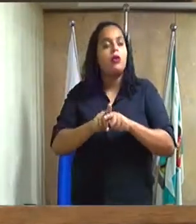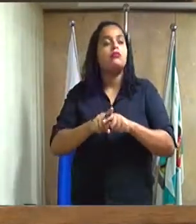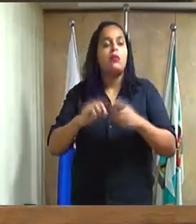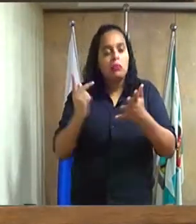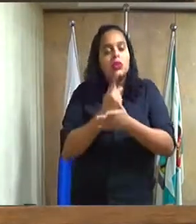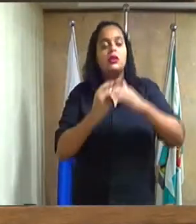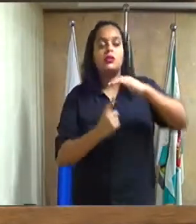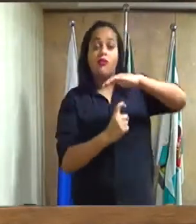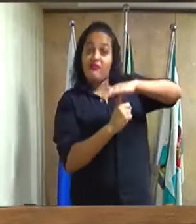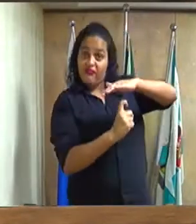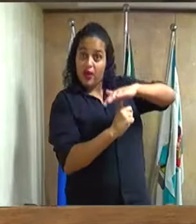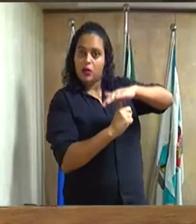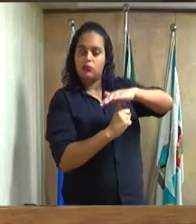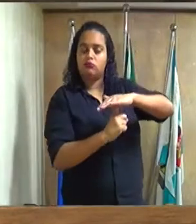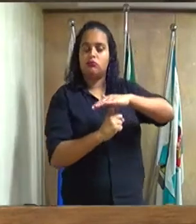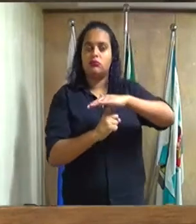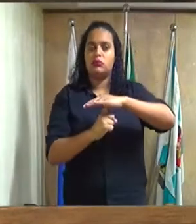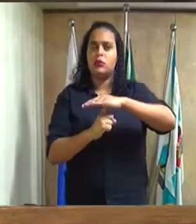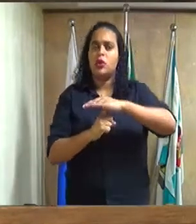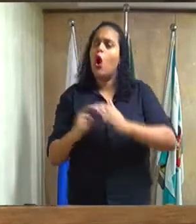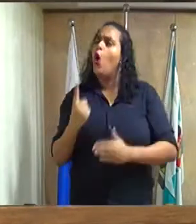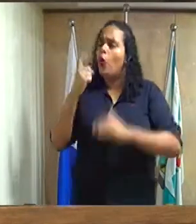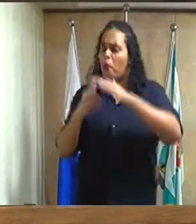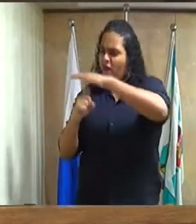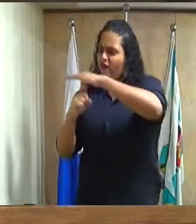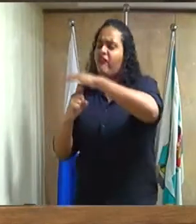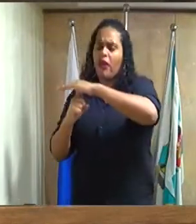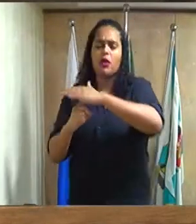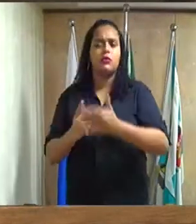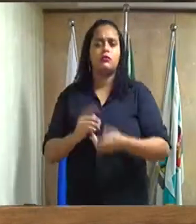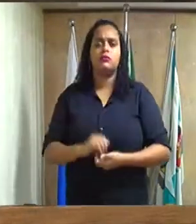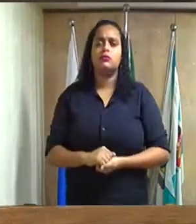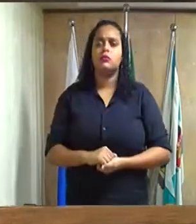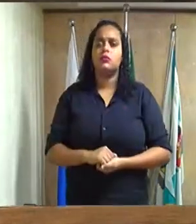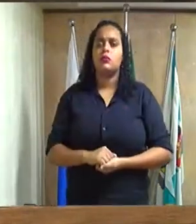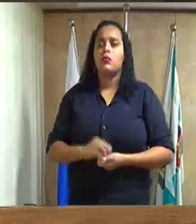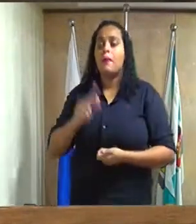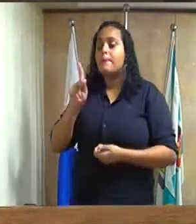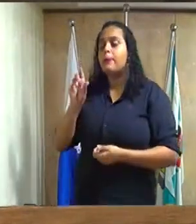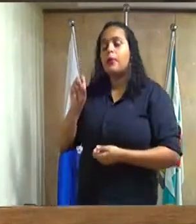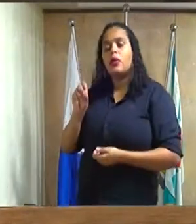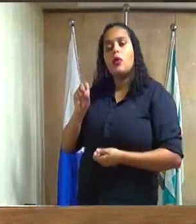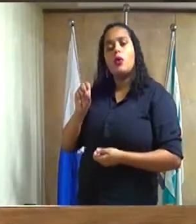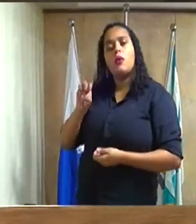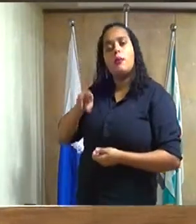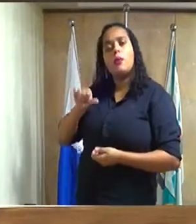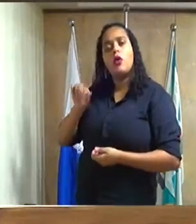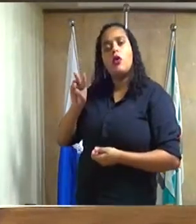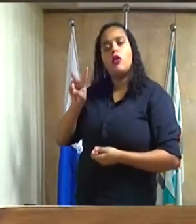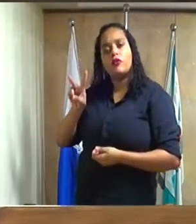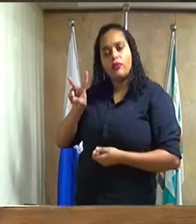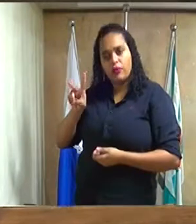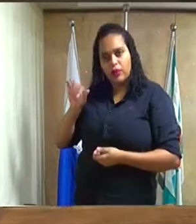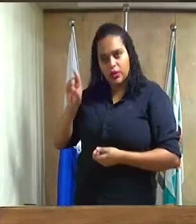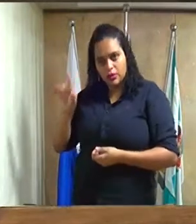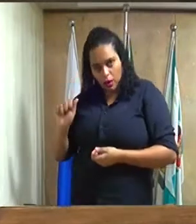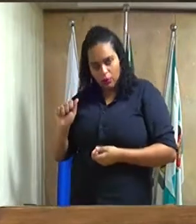e uma delas é promovida, Nivan, por uma